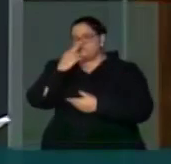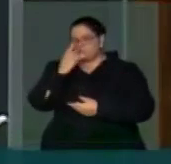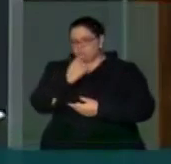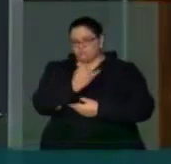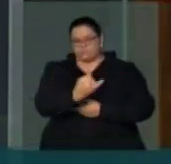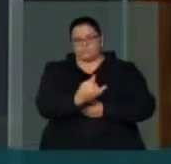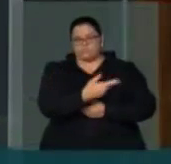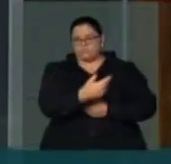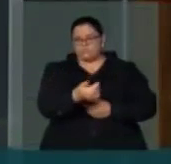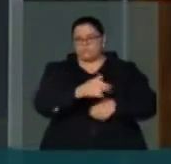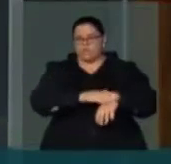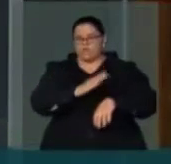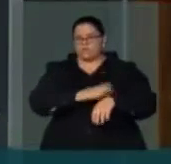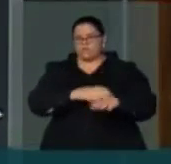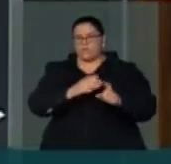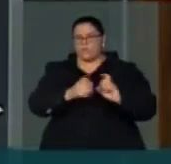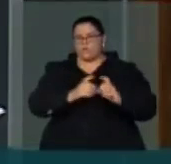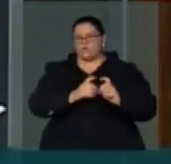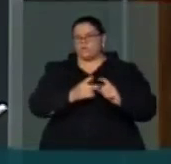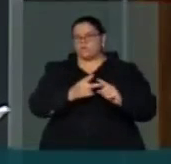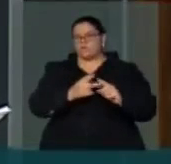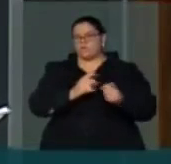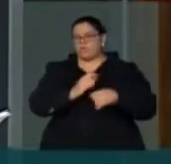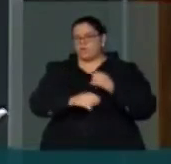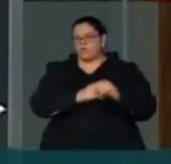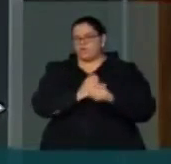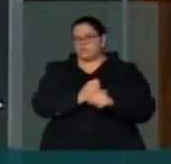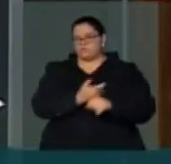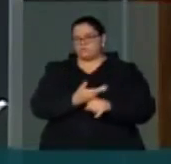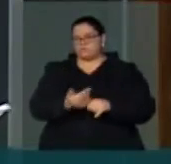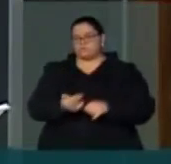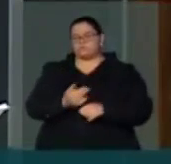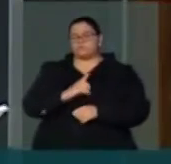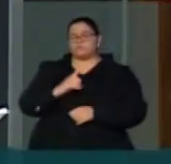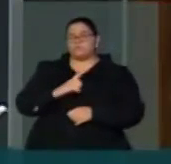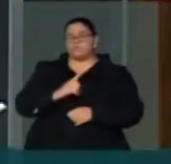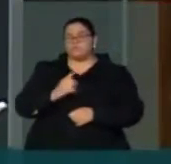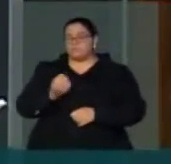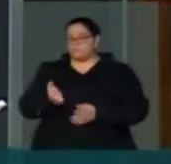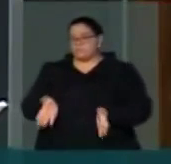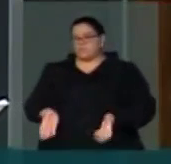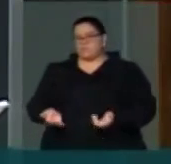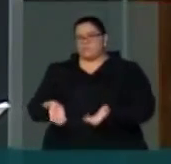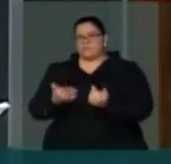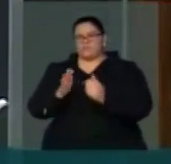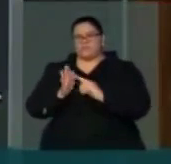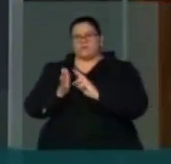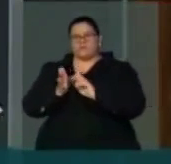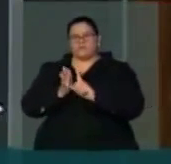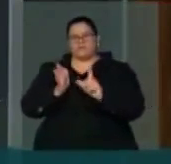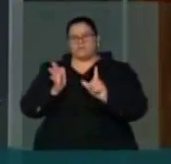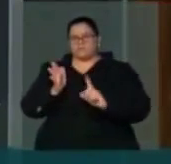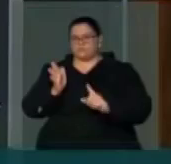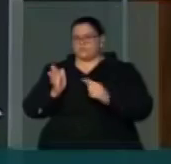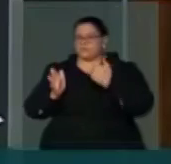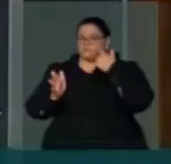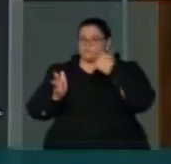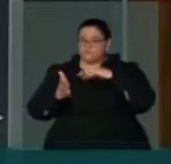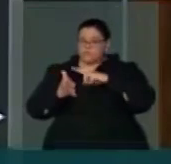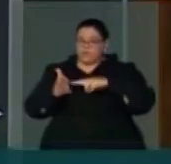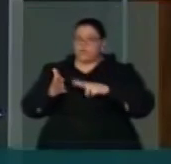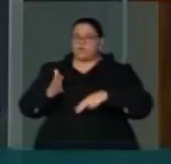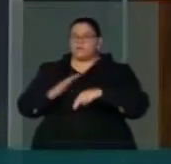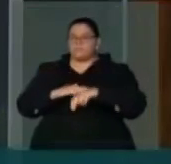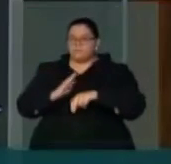dos meios eletrônicos. O sucesso dessa jornada no esforço de promover a leitura por meio da descoberta do livro como plataforma